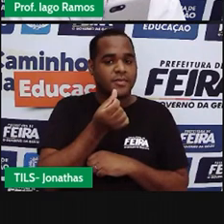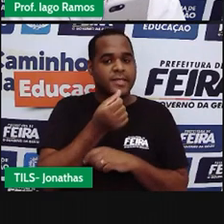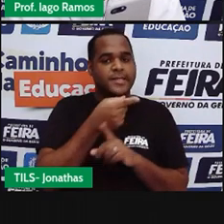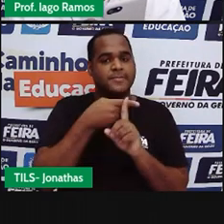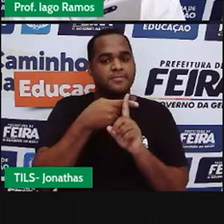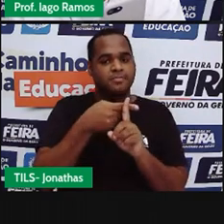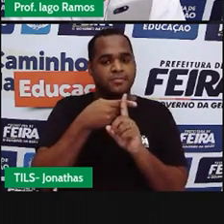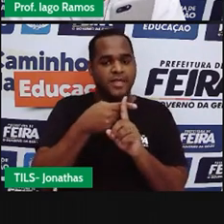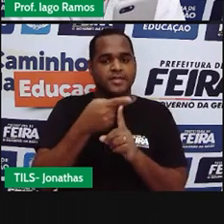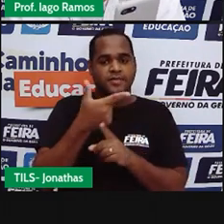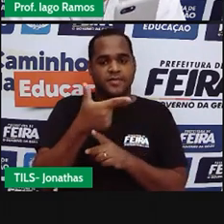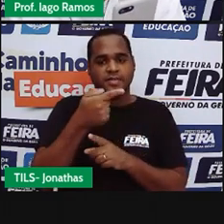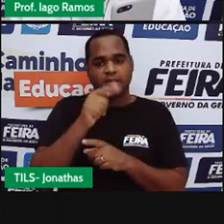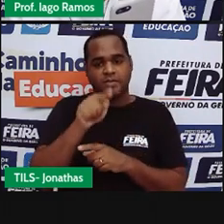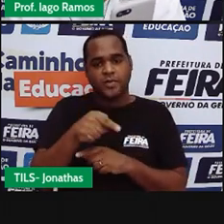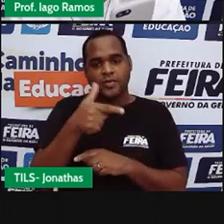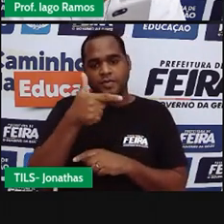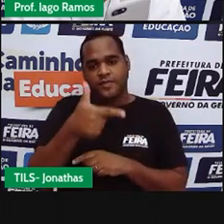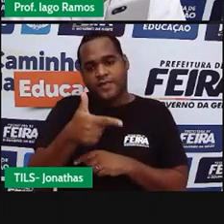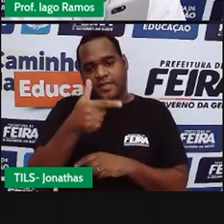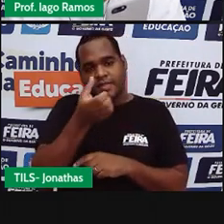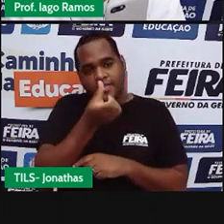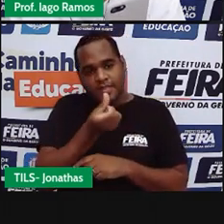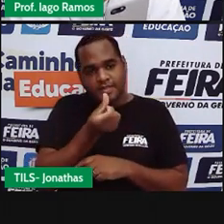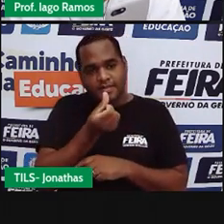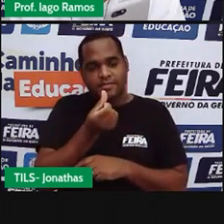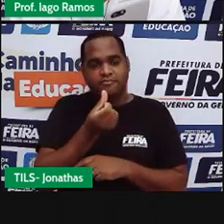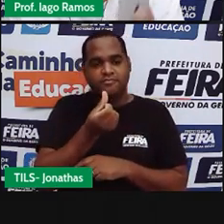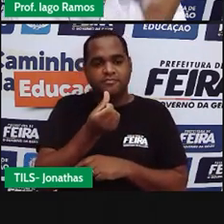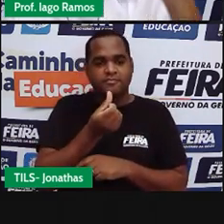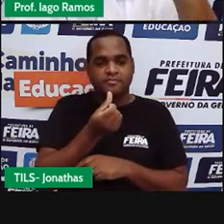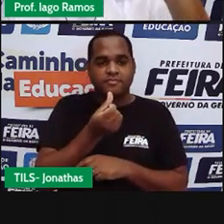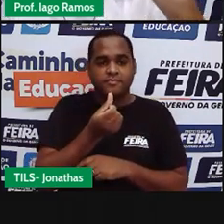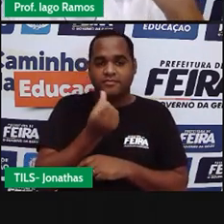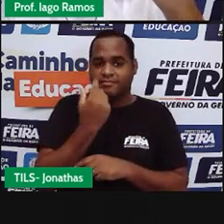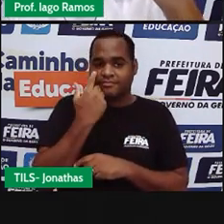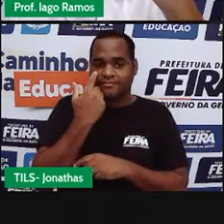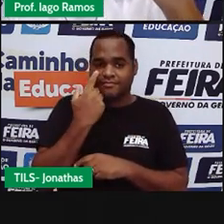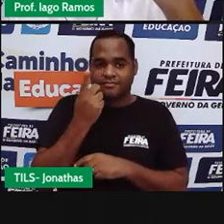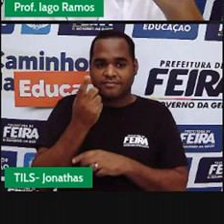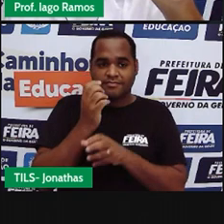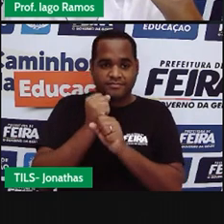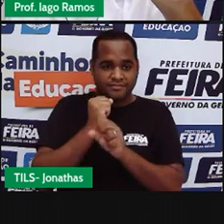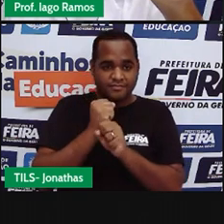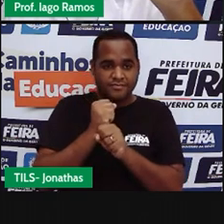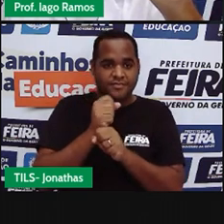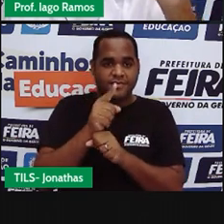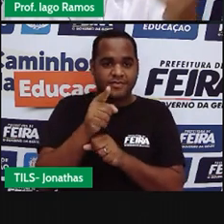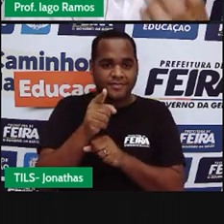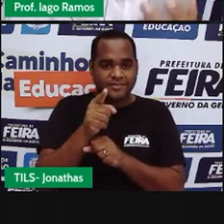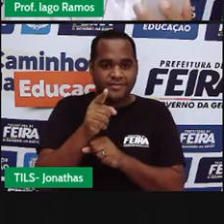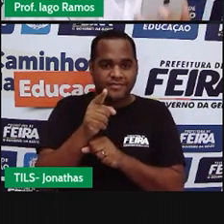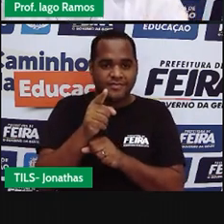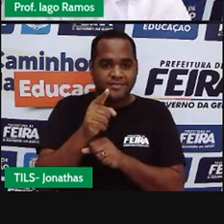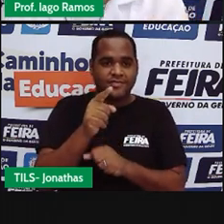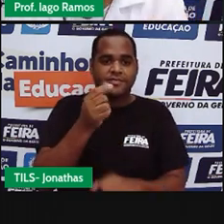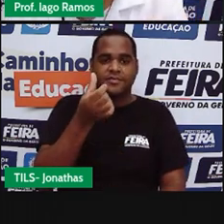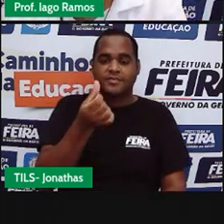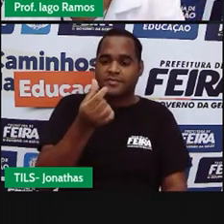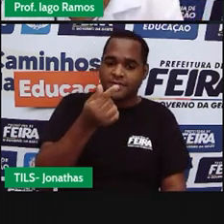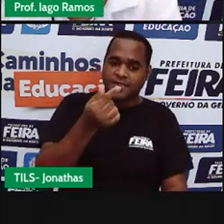Mais 27,26, ó. Dá isso aqui. Dá